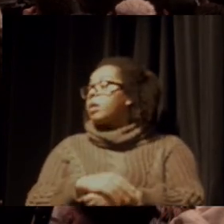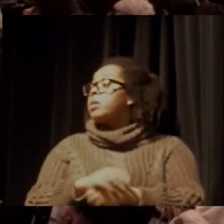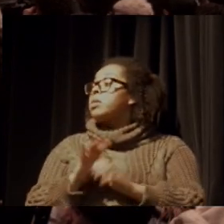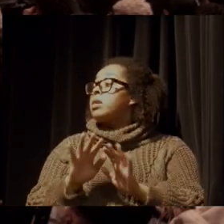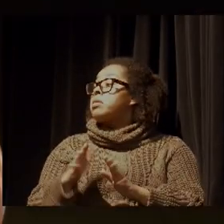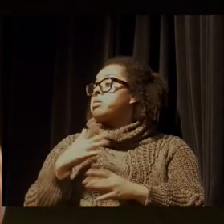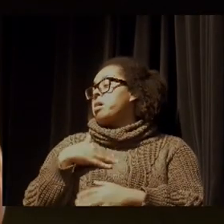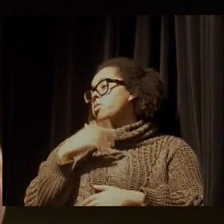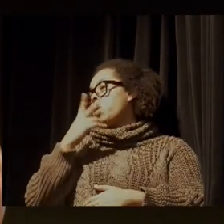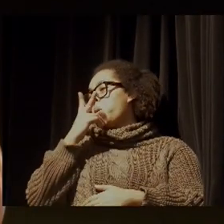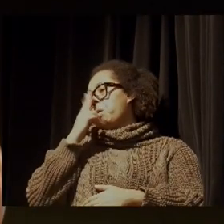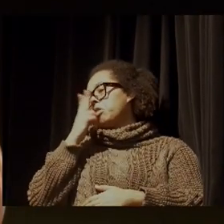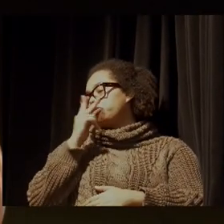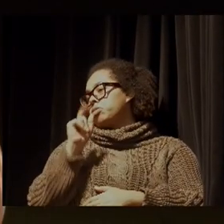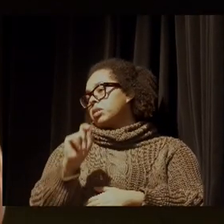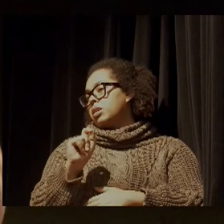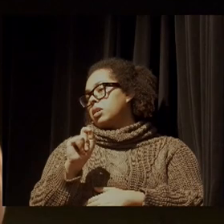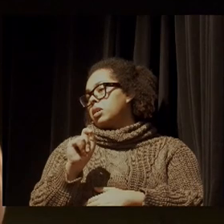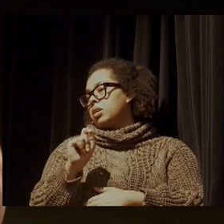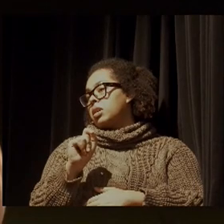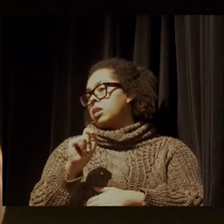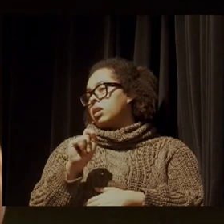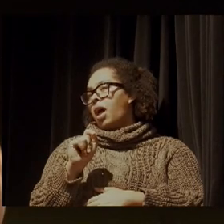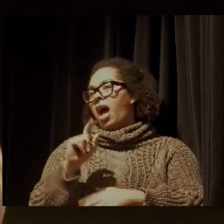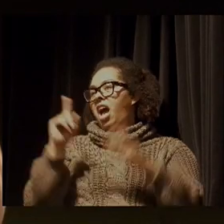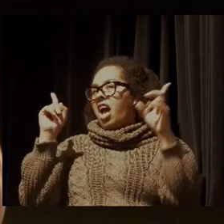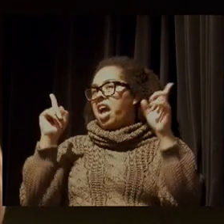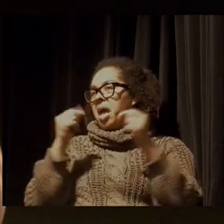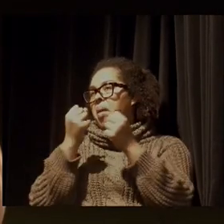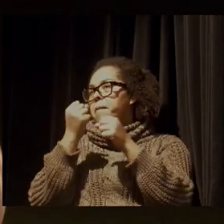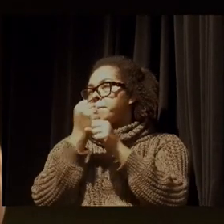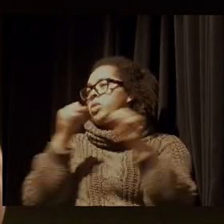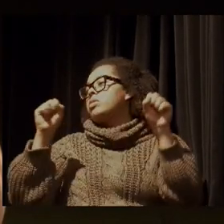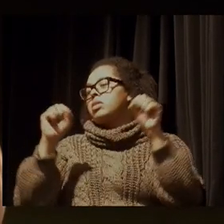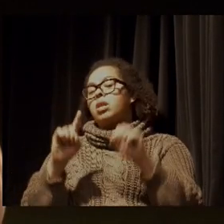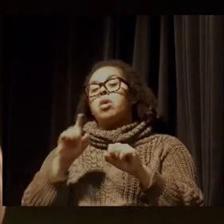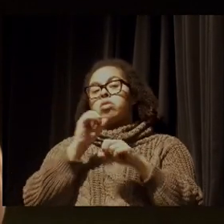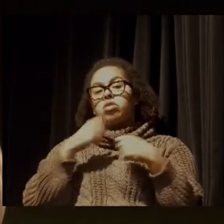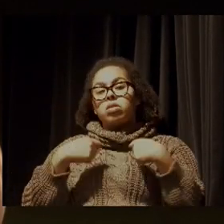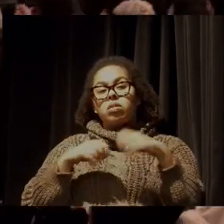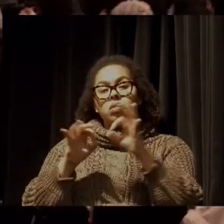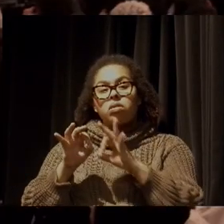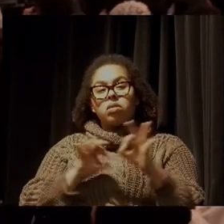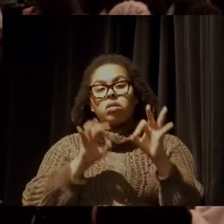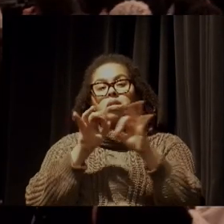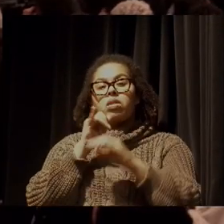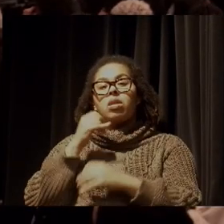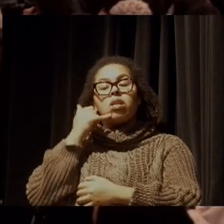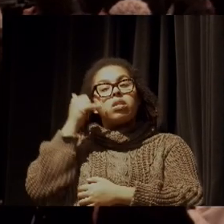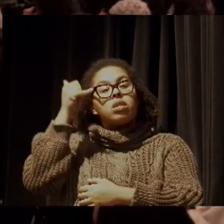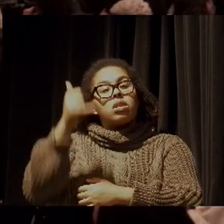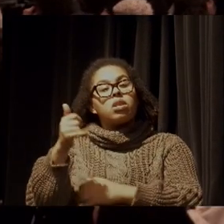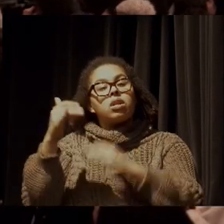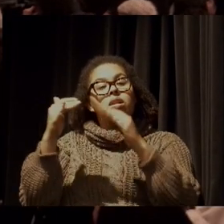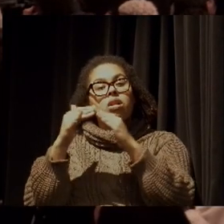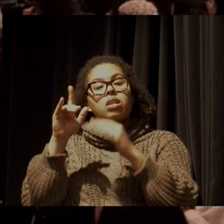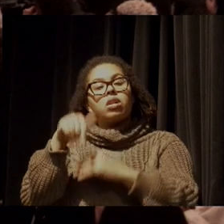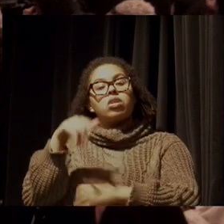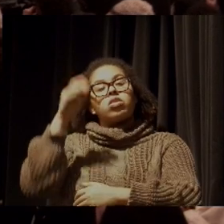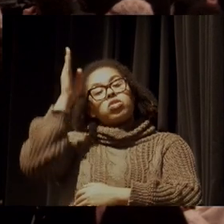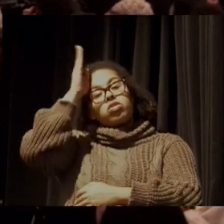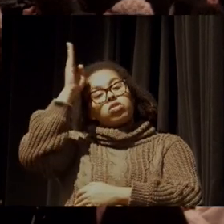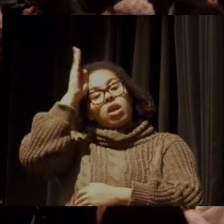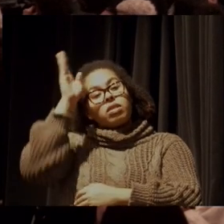Mas eu não acho difícil, isso é um desafio, estou achando que você vai falar com o Danilo, liga para ele na casa dele, o Sesc já está